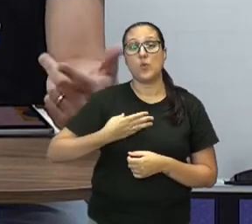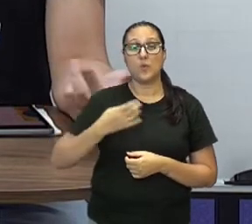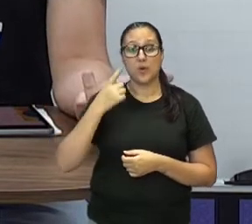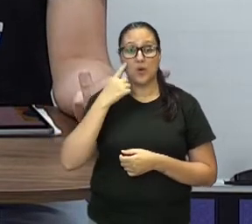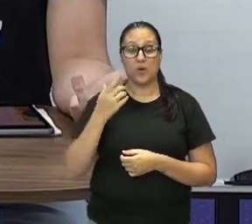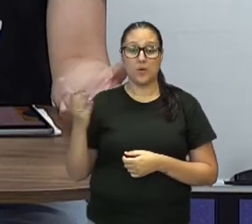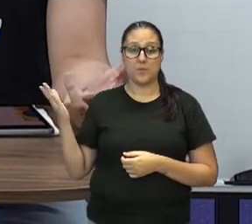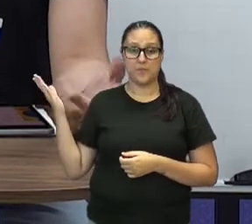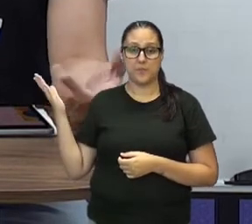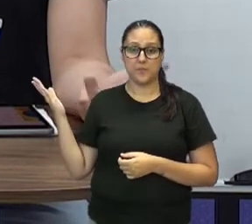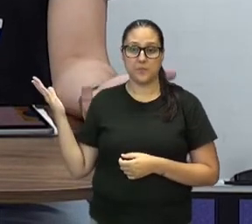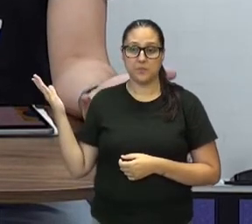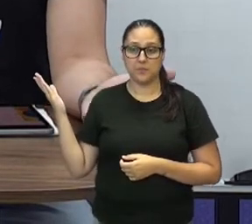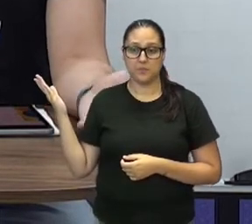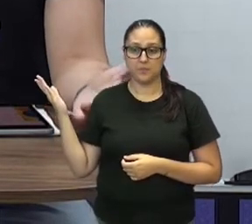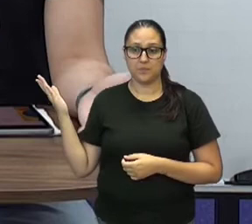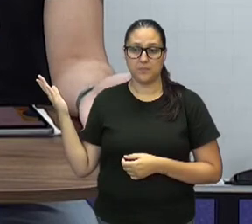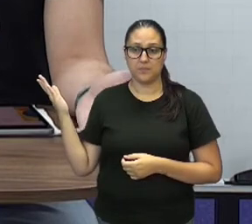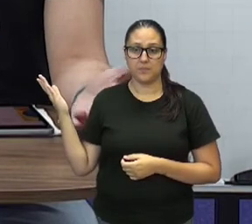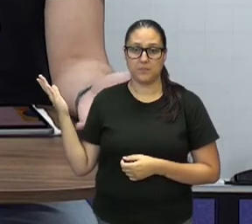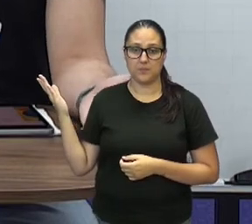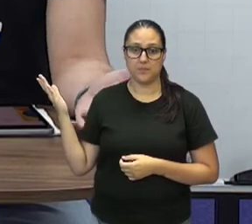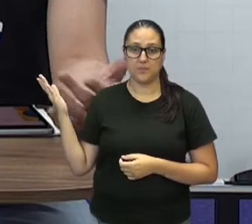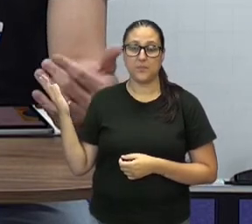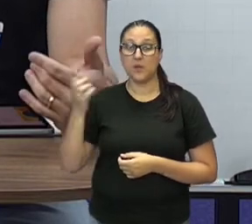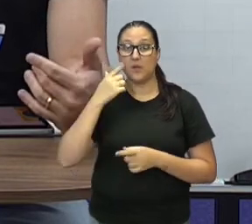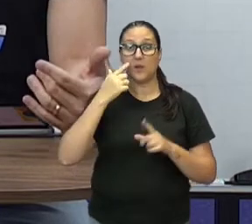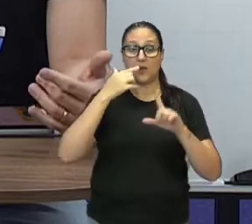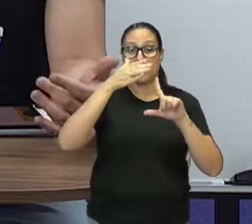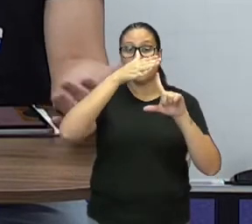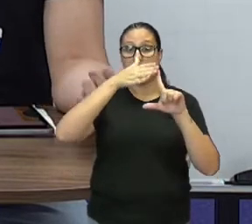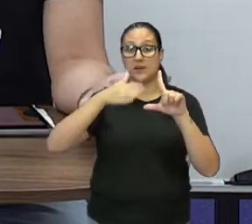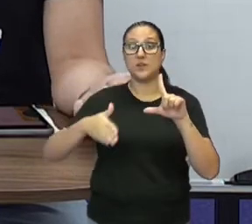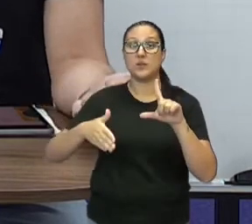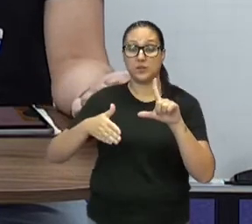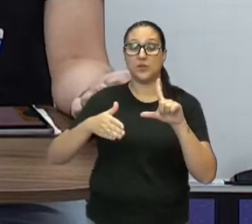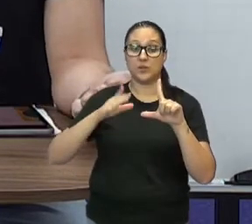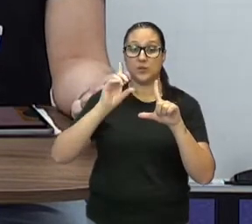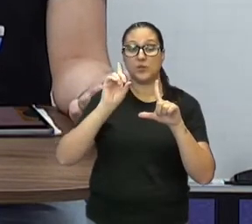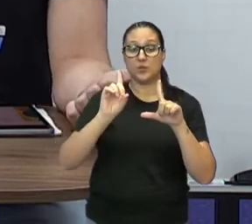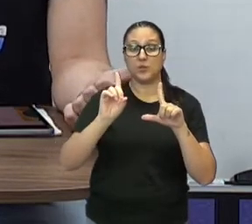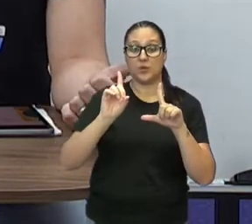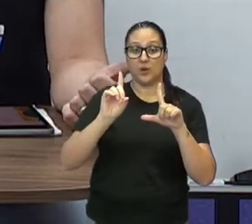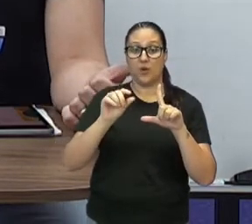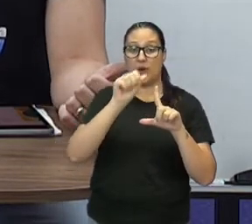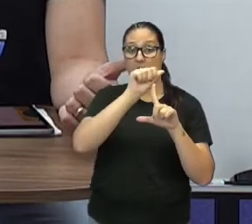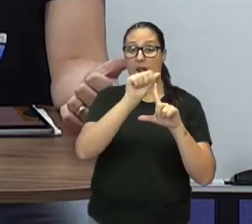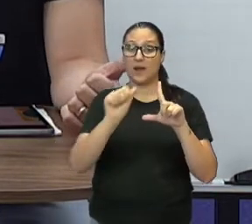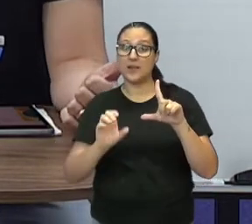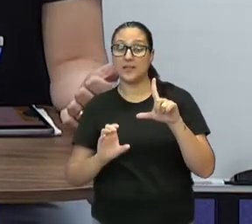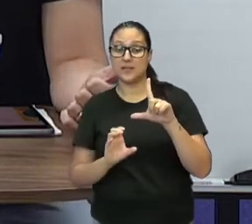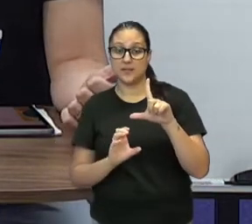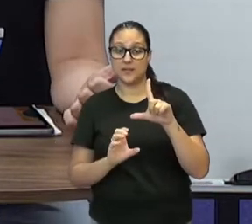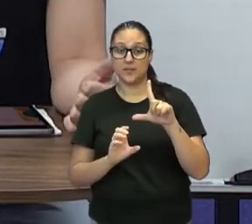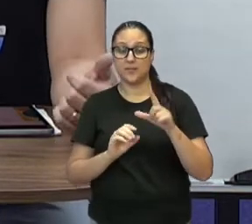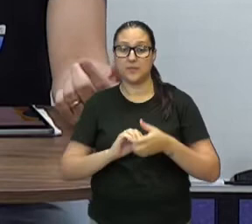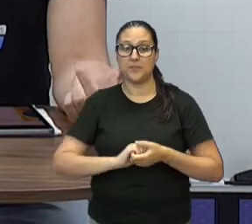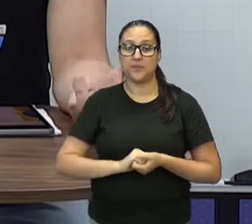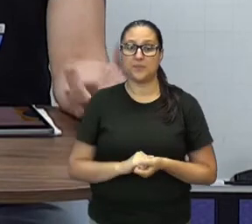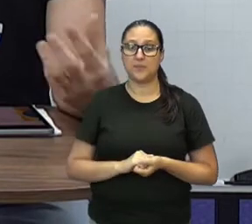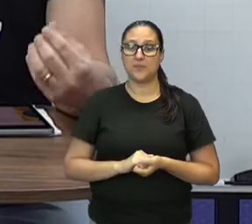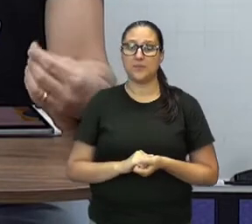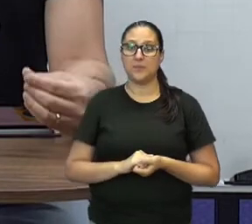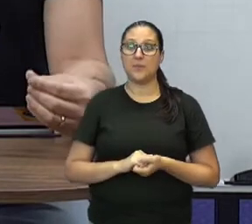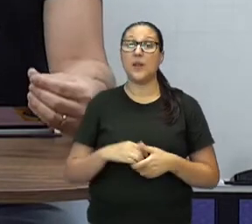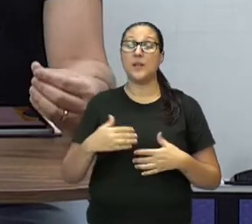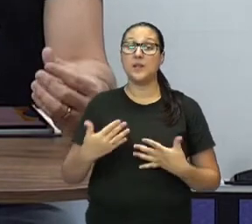Como, então, né, determinar a medida diagonal do quadrado ABC aqui, como no exemplo, com os lados medindo L? Então, vamos lá,